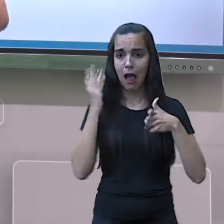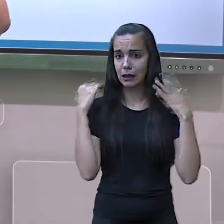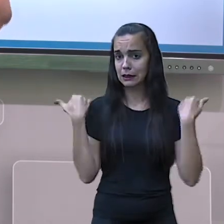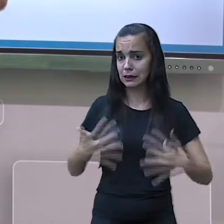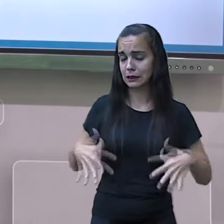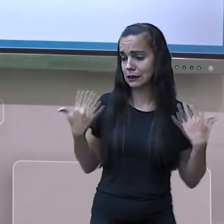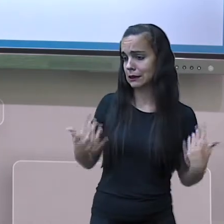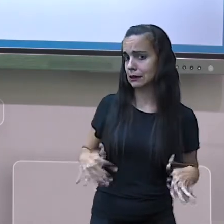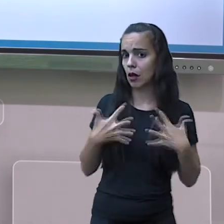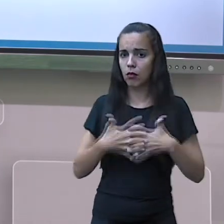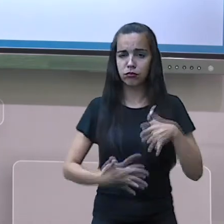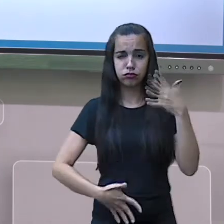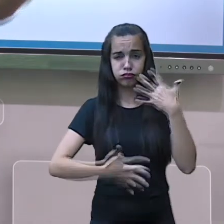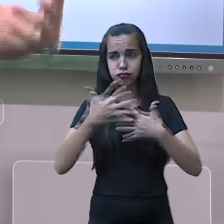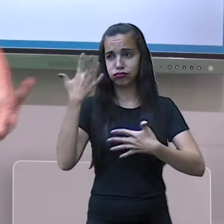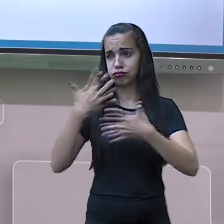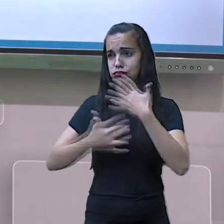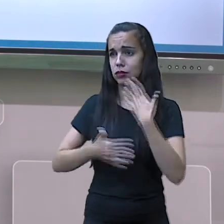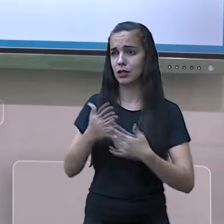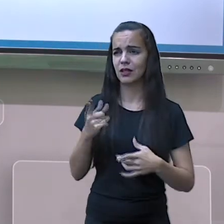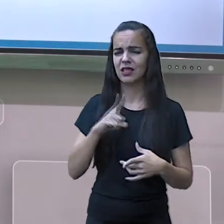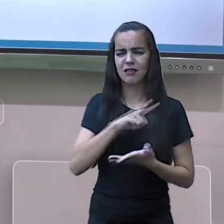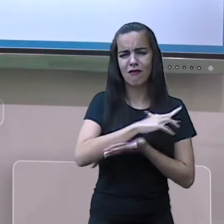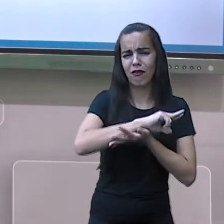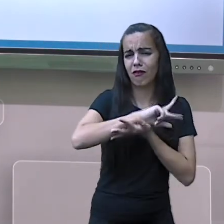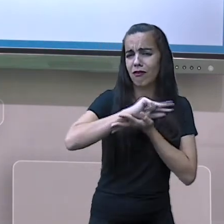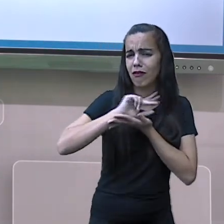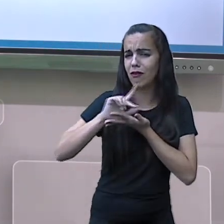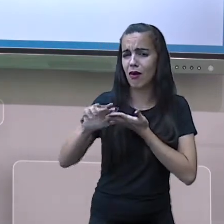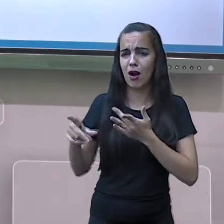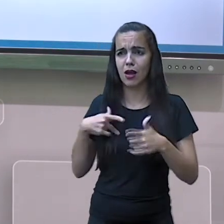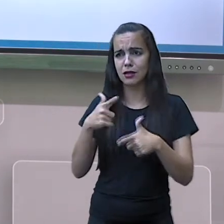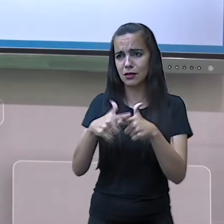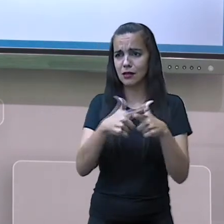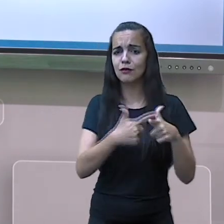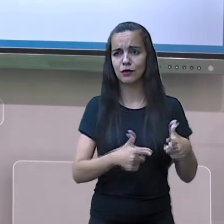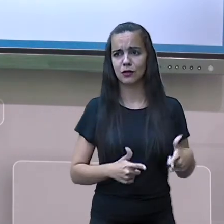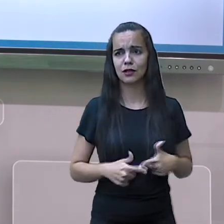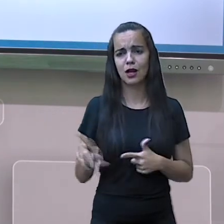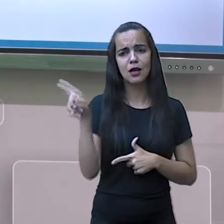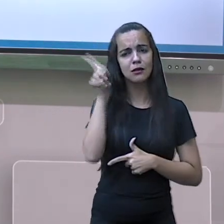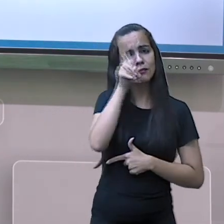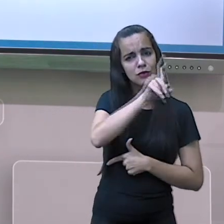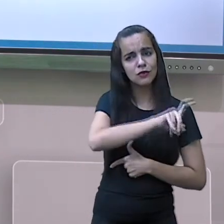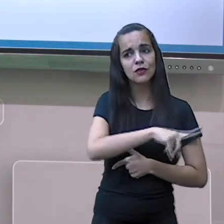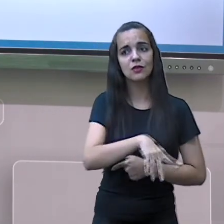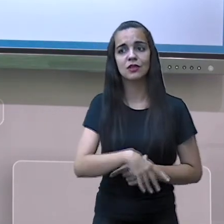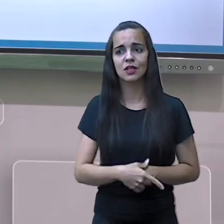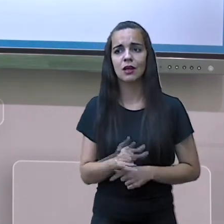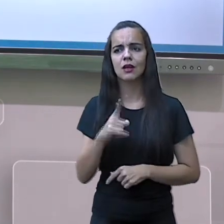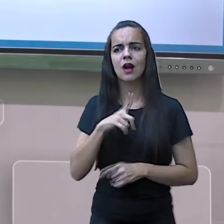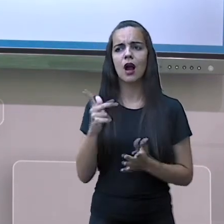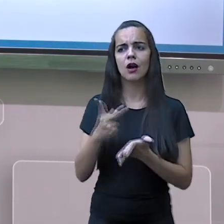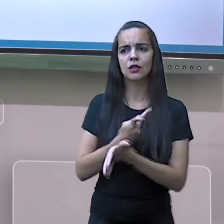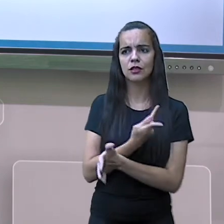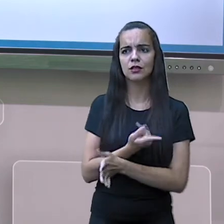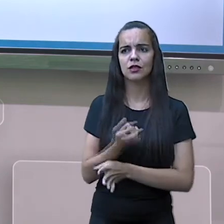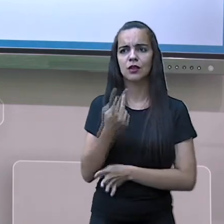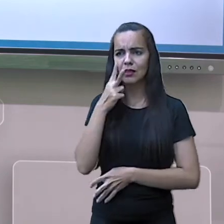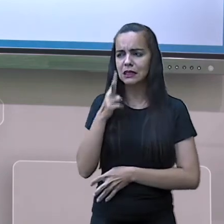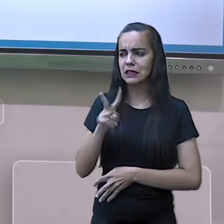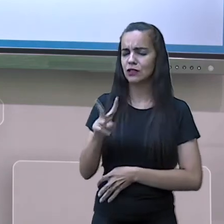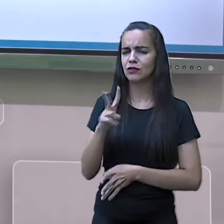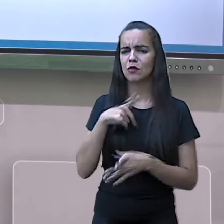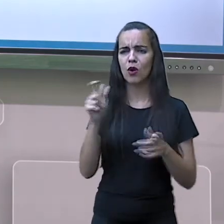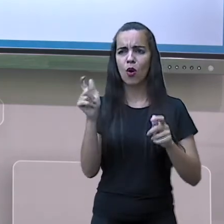violência. E, em situações que nós vemos, vimos aí, nós já vemos nos